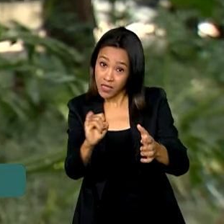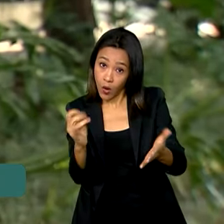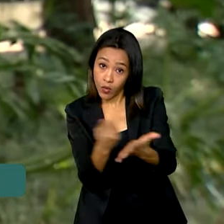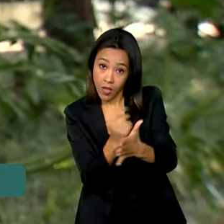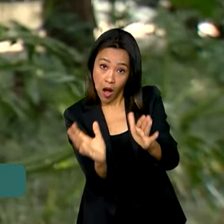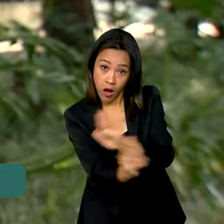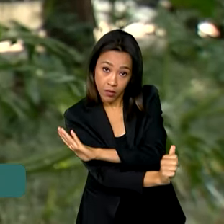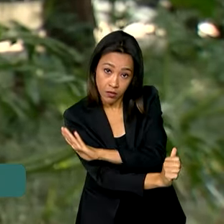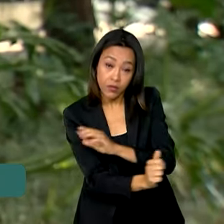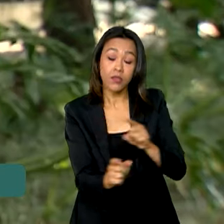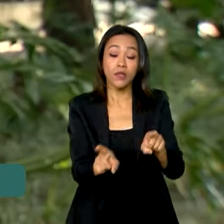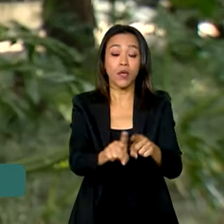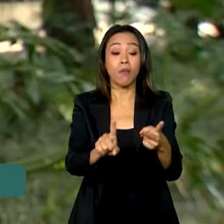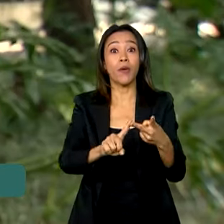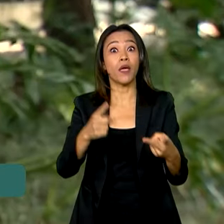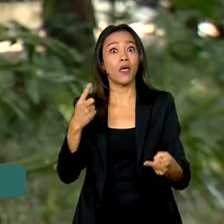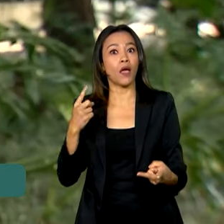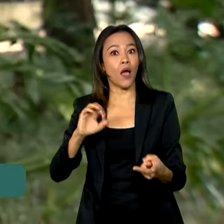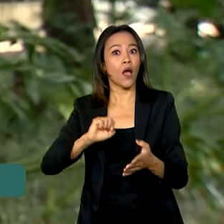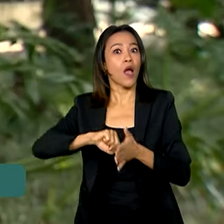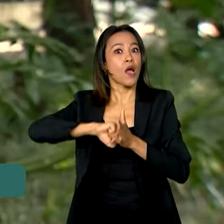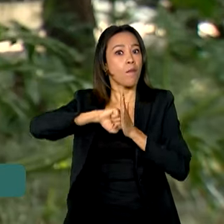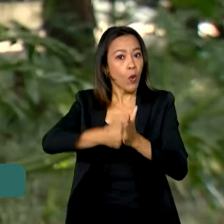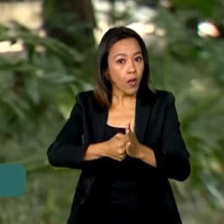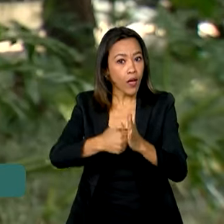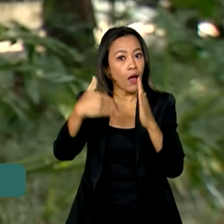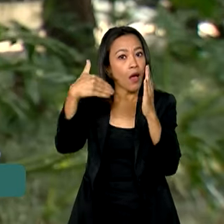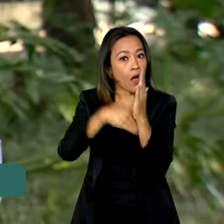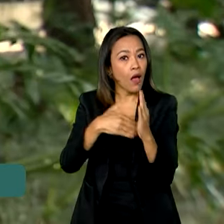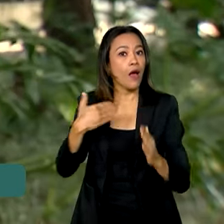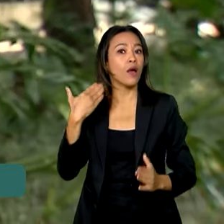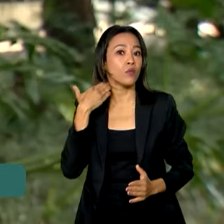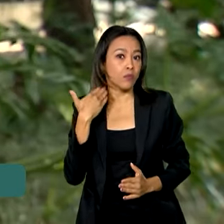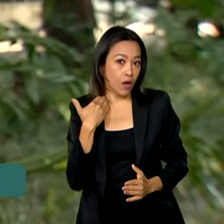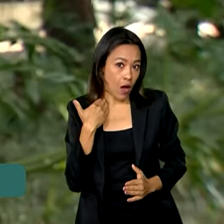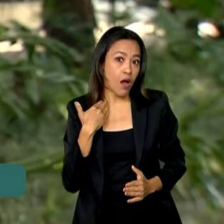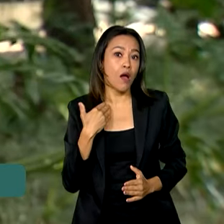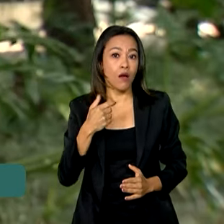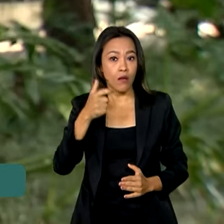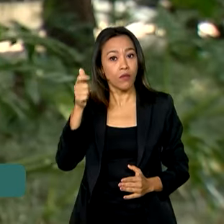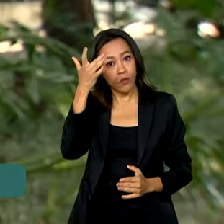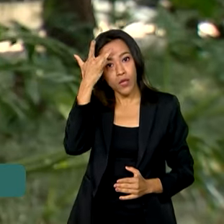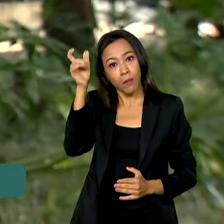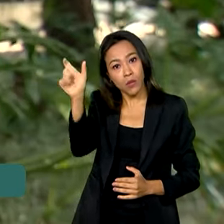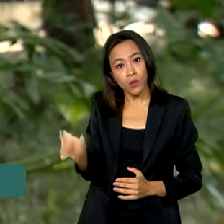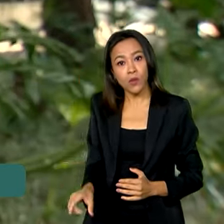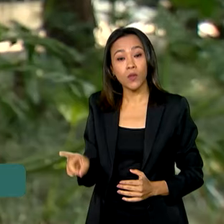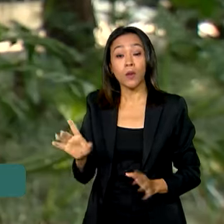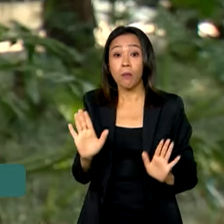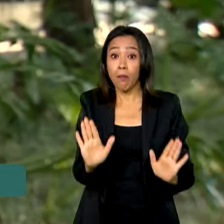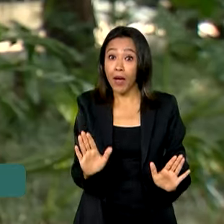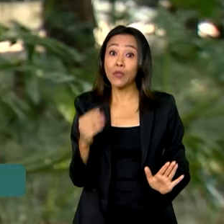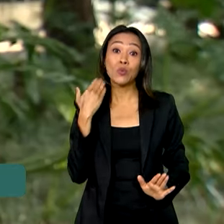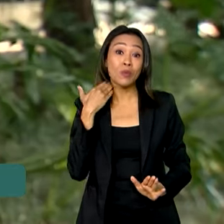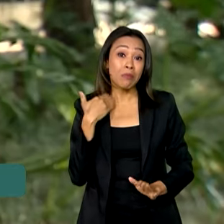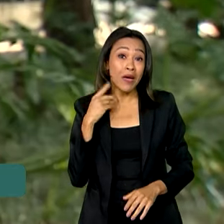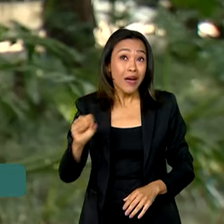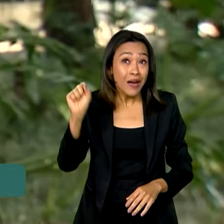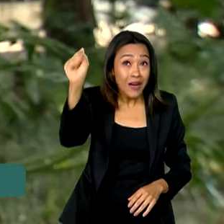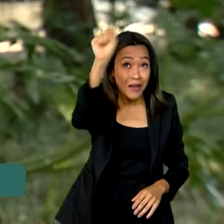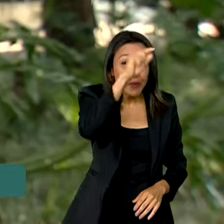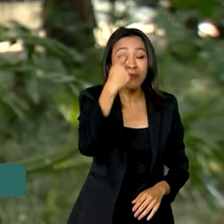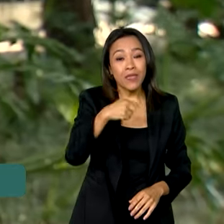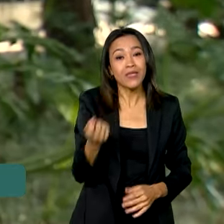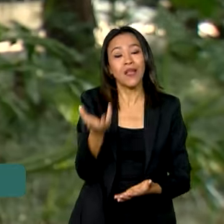bloquear também a conta bancária do usuário. Mas, para isso, as instituições financeiras precisam fazer